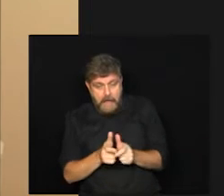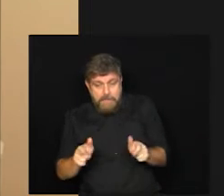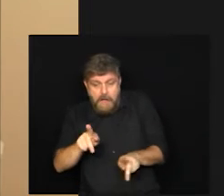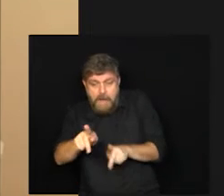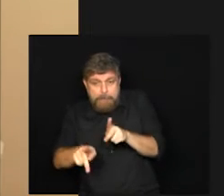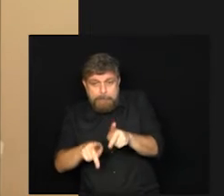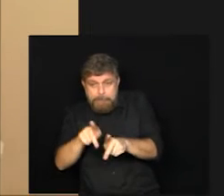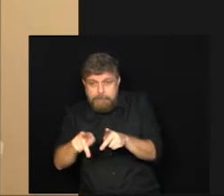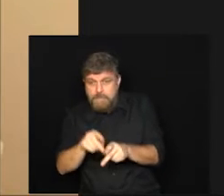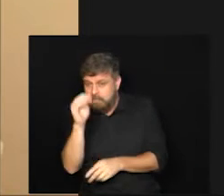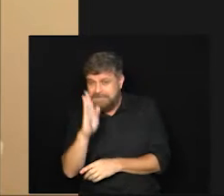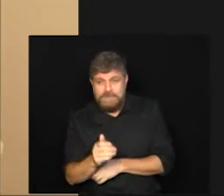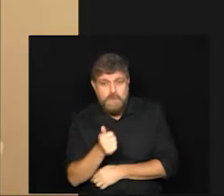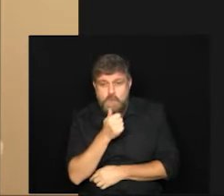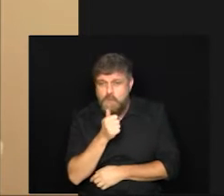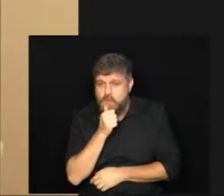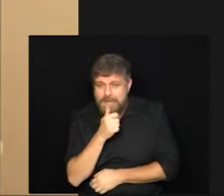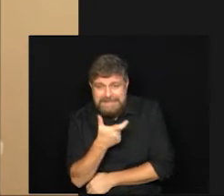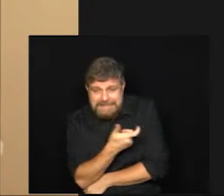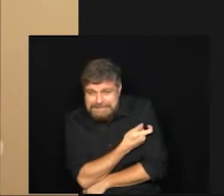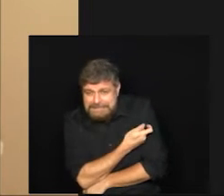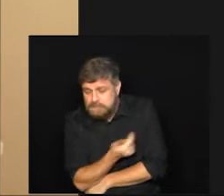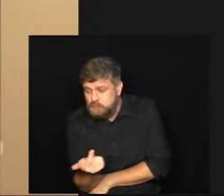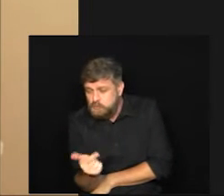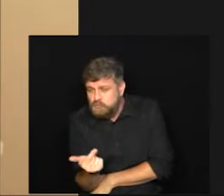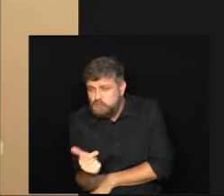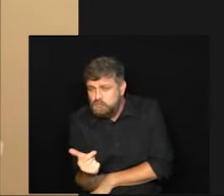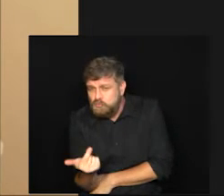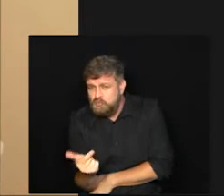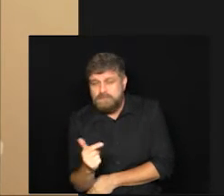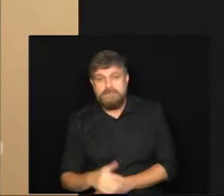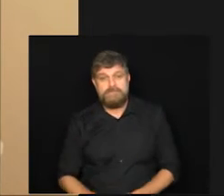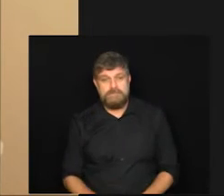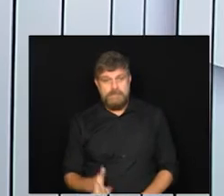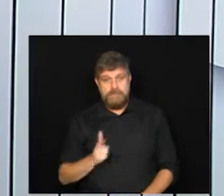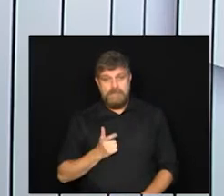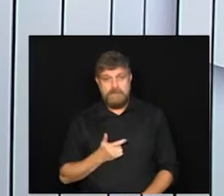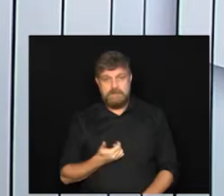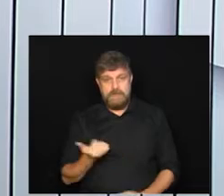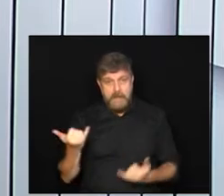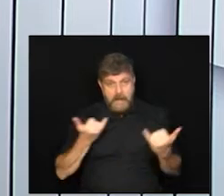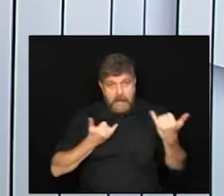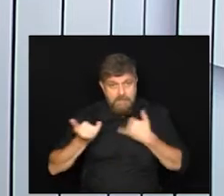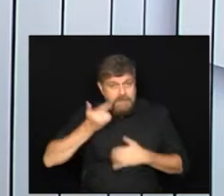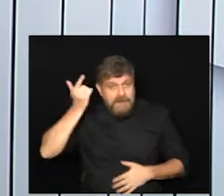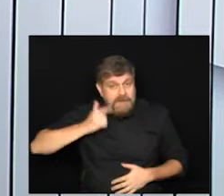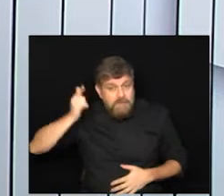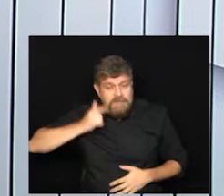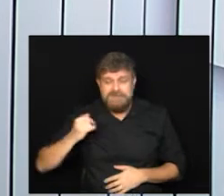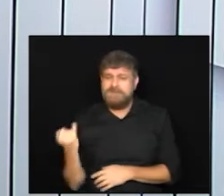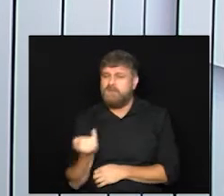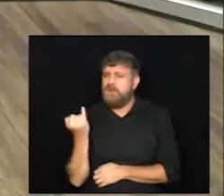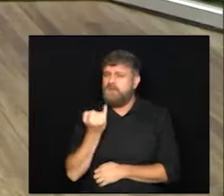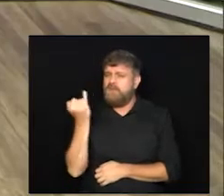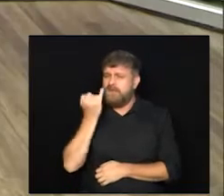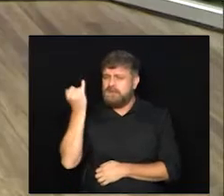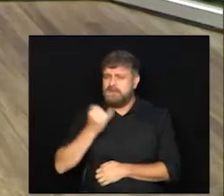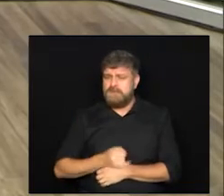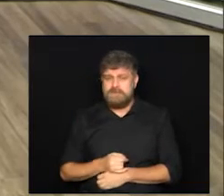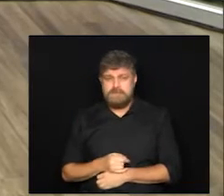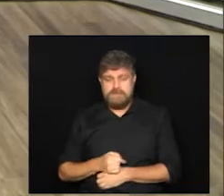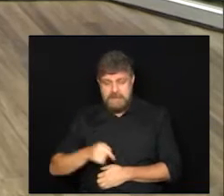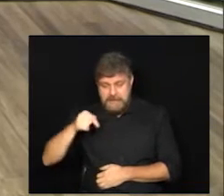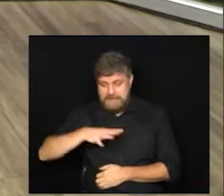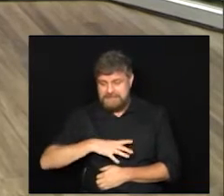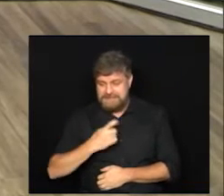população não estiver ainda vacinada então essa informação da Lorena é muito importante aqui na